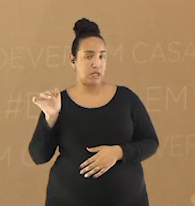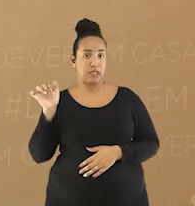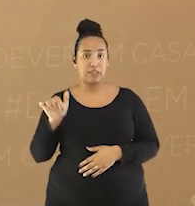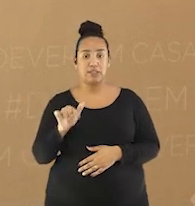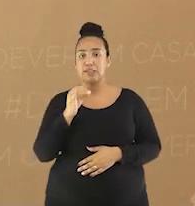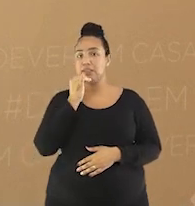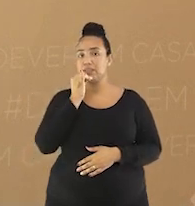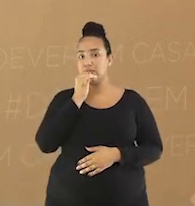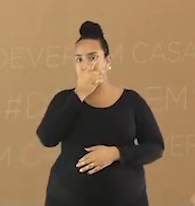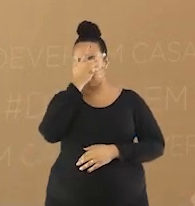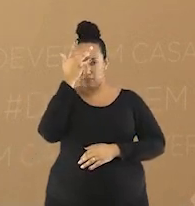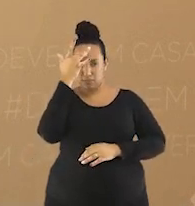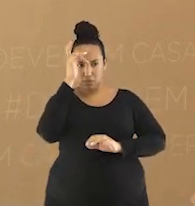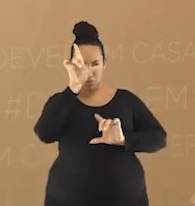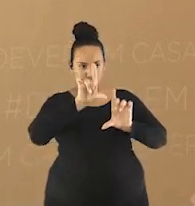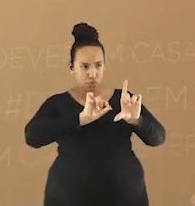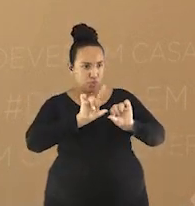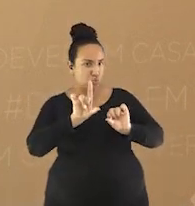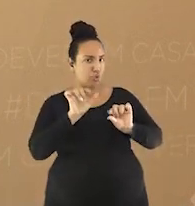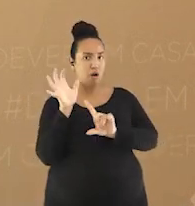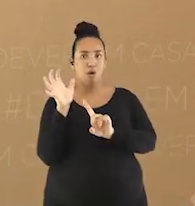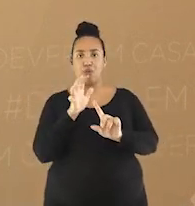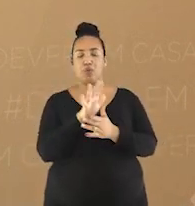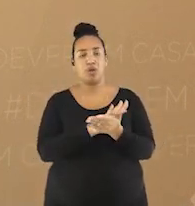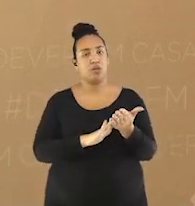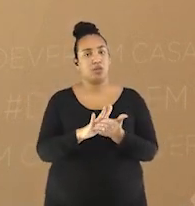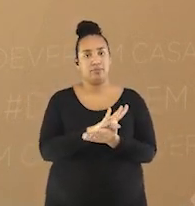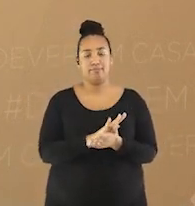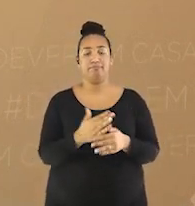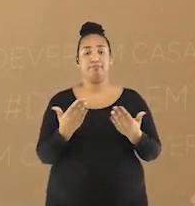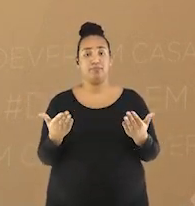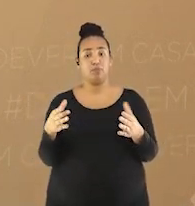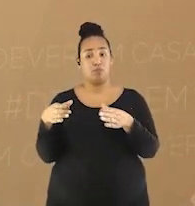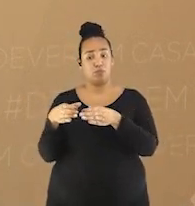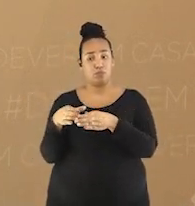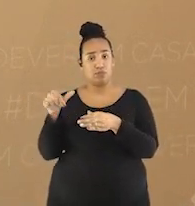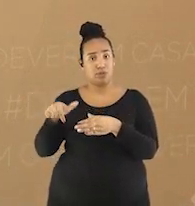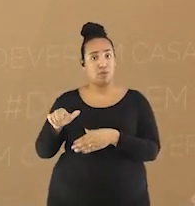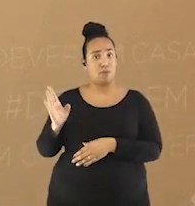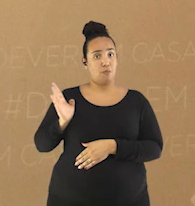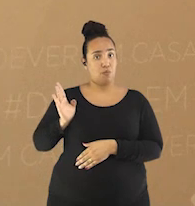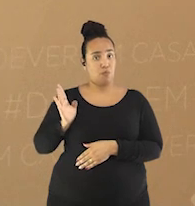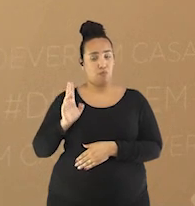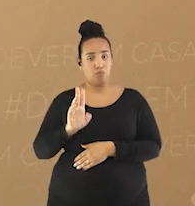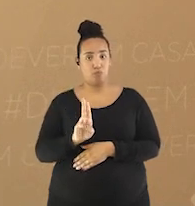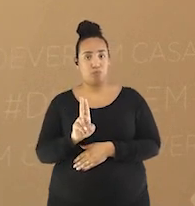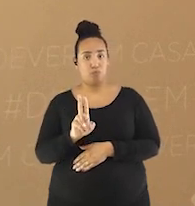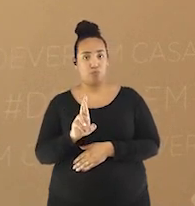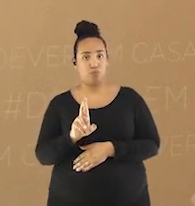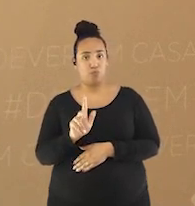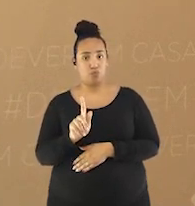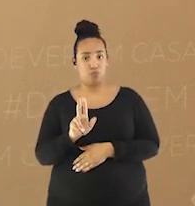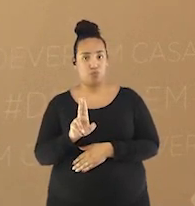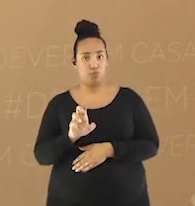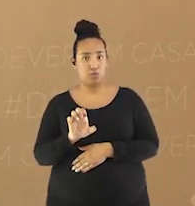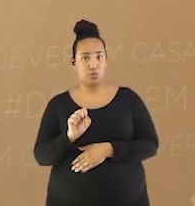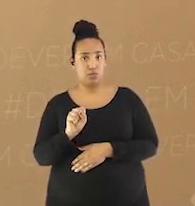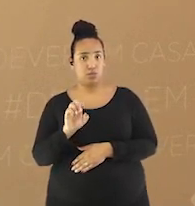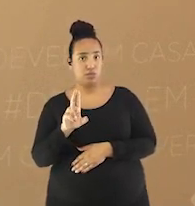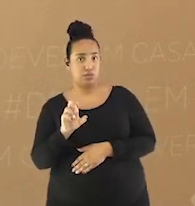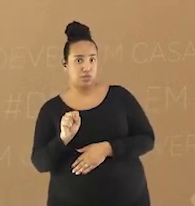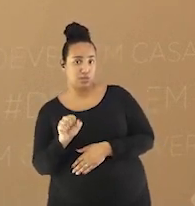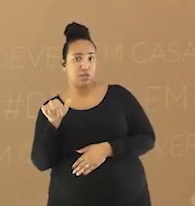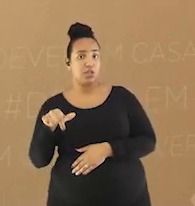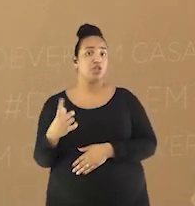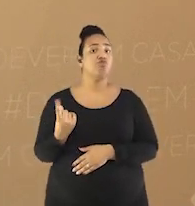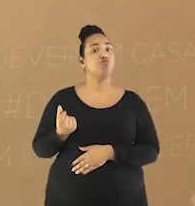decisões dos indivíduos. Os burgueses eram a classe social que tinha poder econômico, ou seja, grana. Esses estados